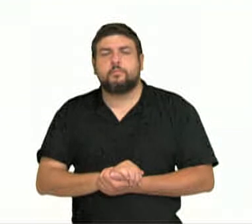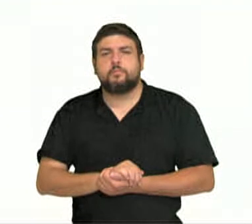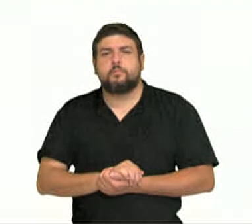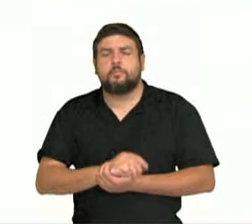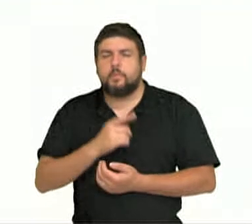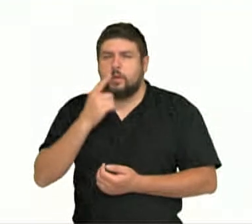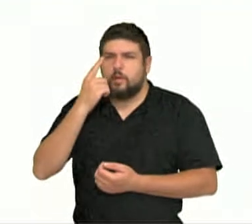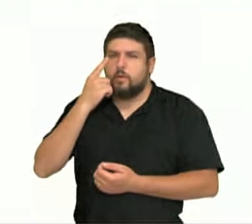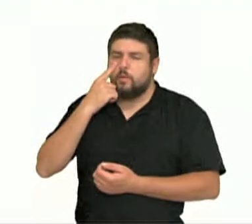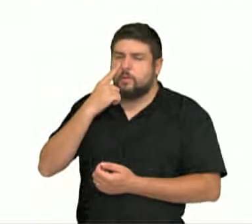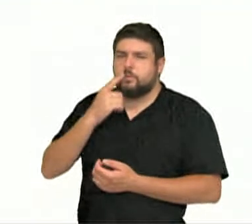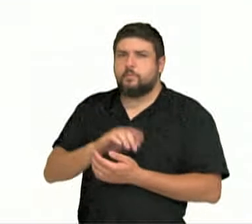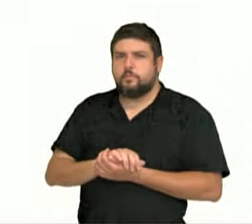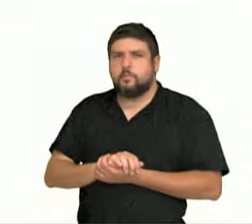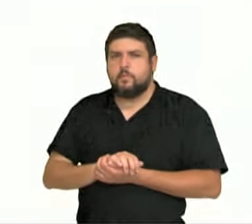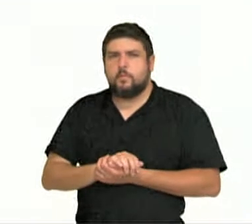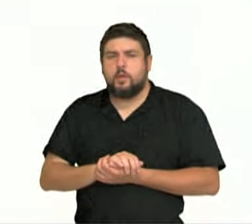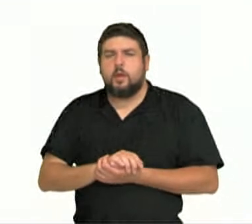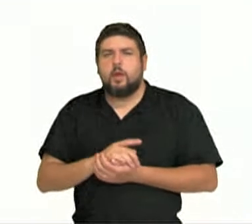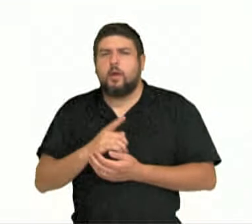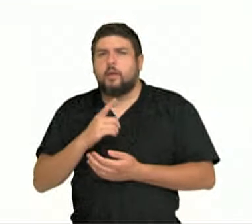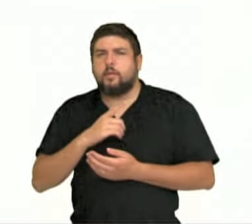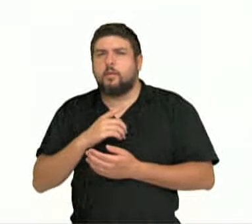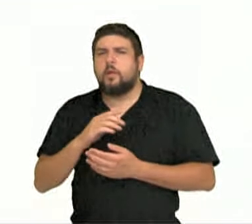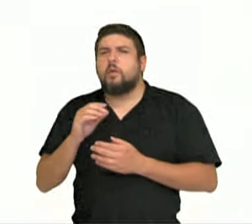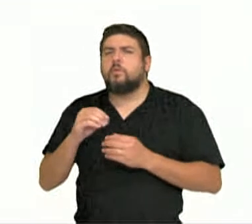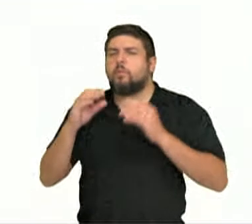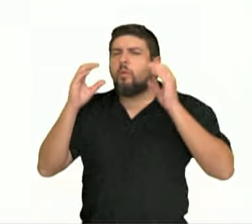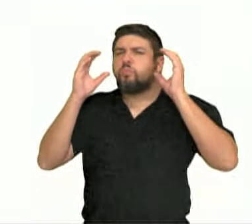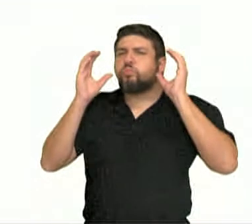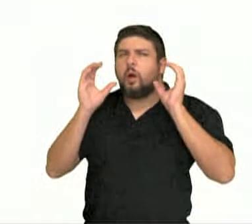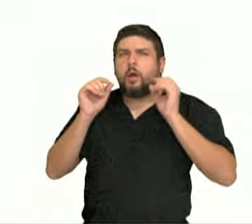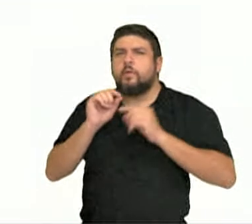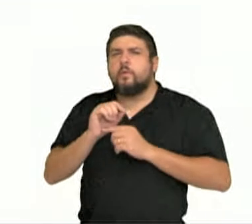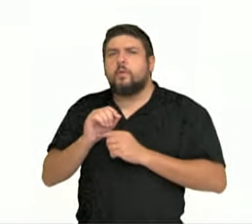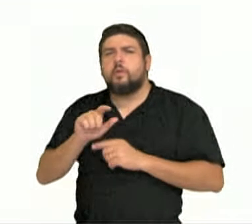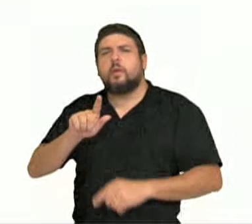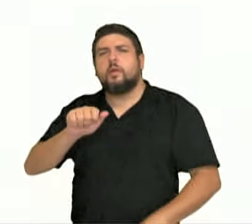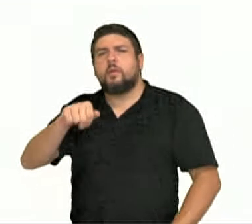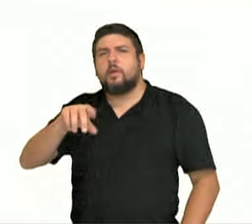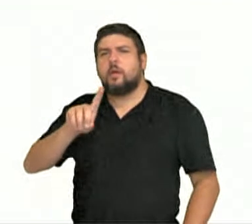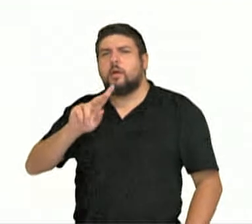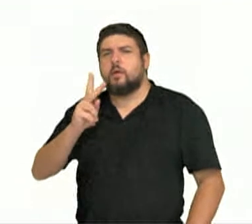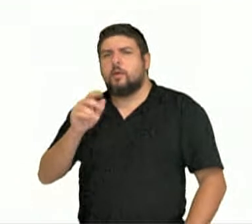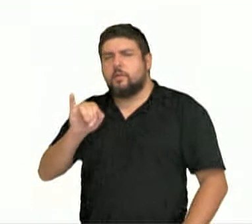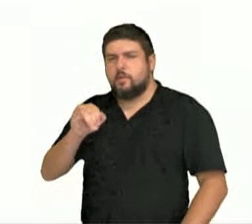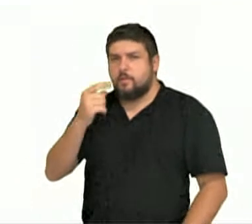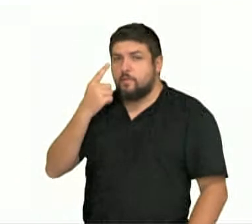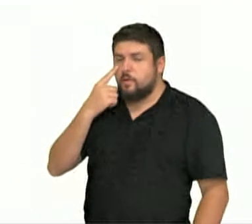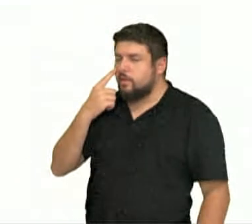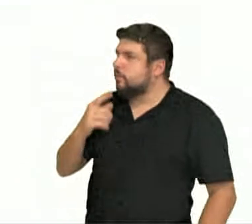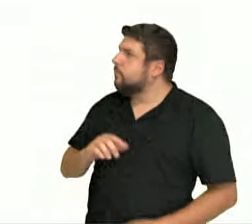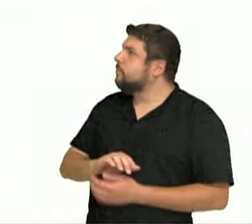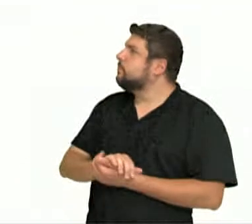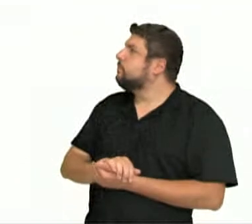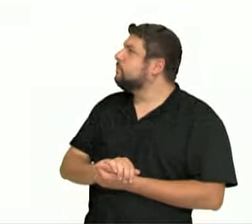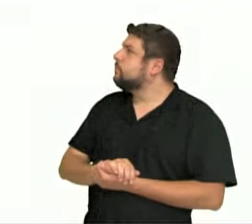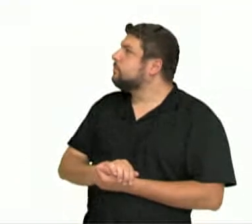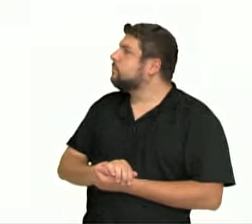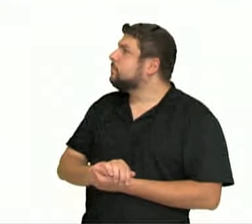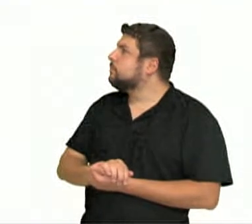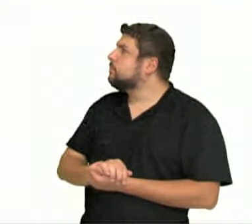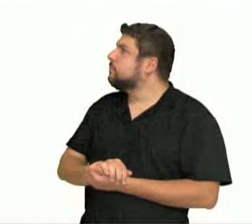uma frase aqui da vinheta da Mafalda que é do Gandhi, que diz assim Deus não há criado fronteiras.